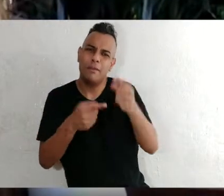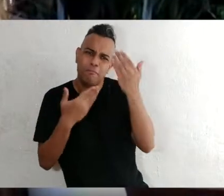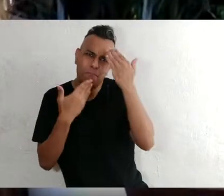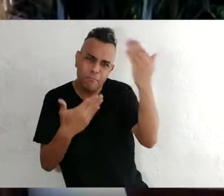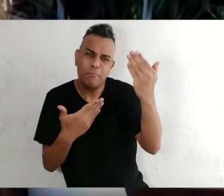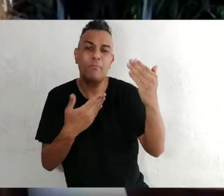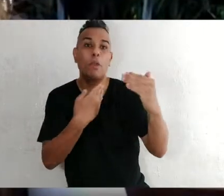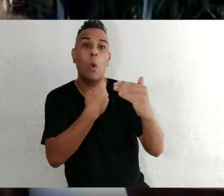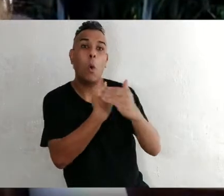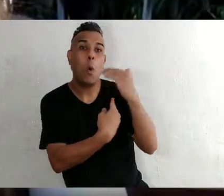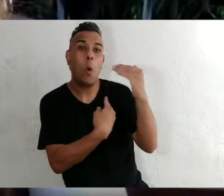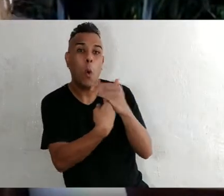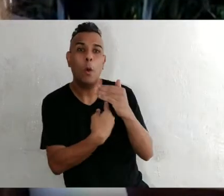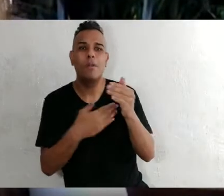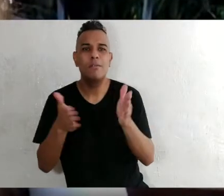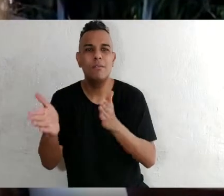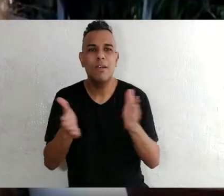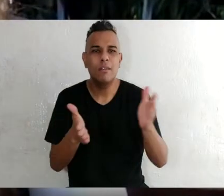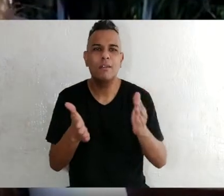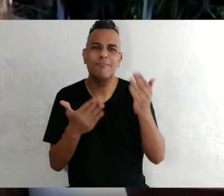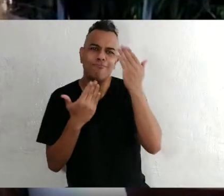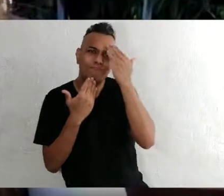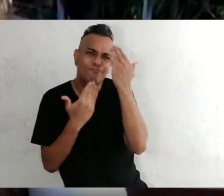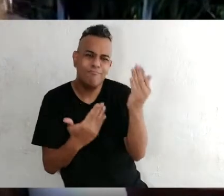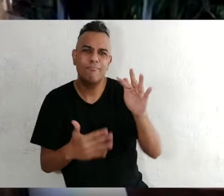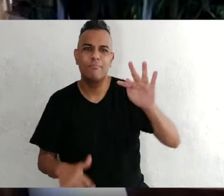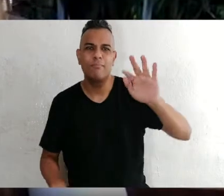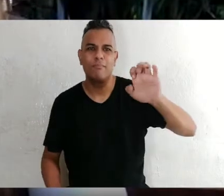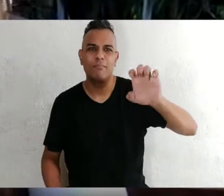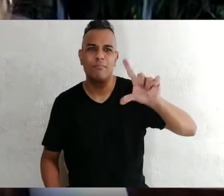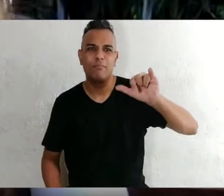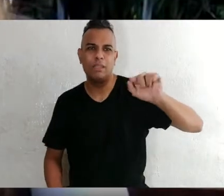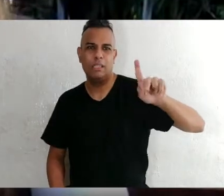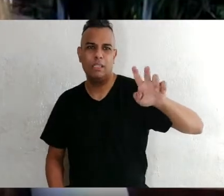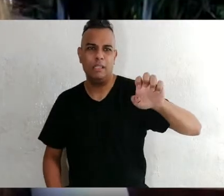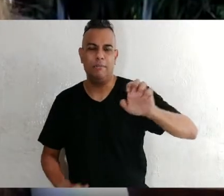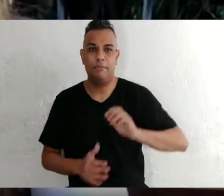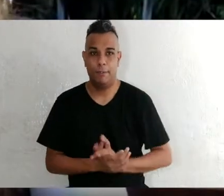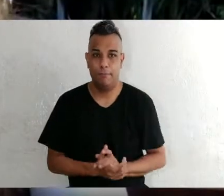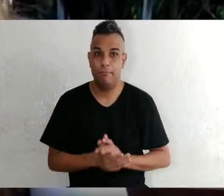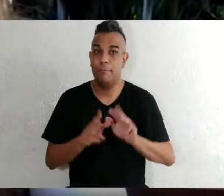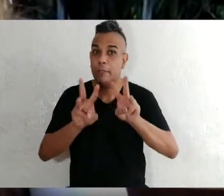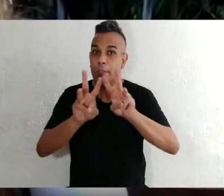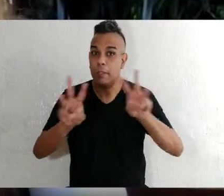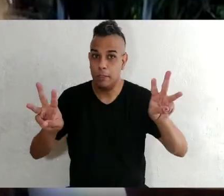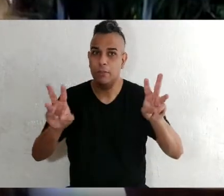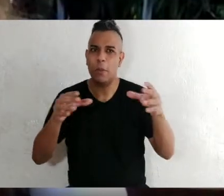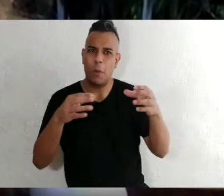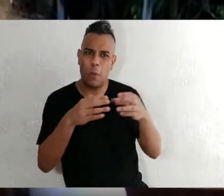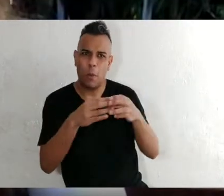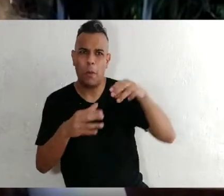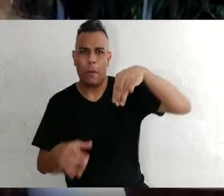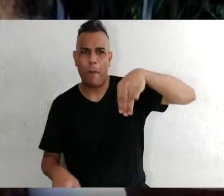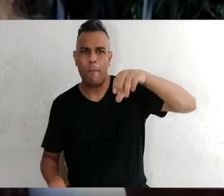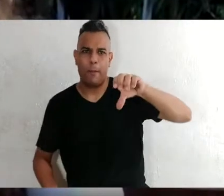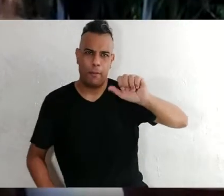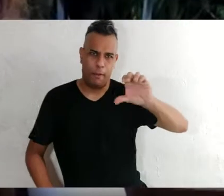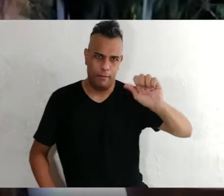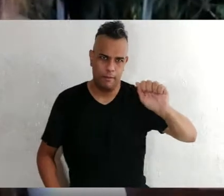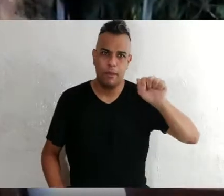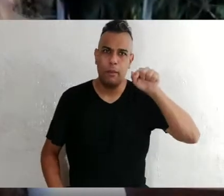acessibilidade, Felipe Monteiro, pelo excelente trabalho. No site do nosso grupo, grupo mccac